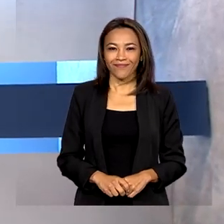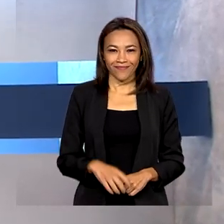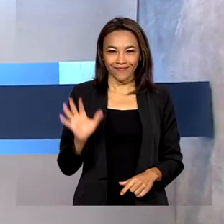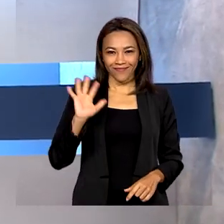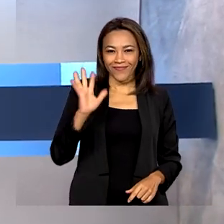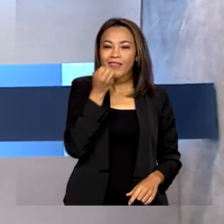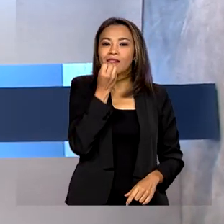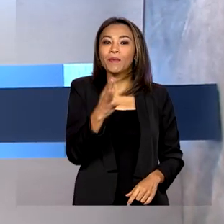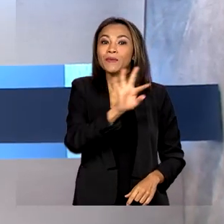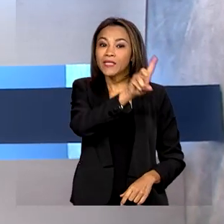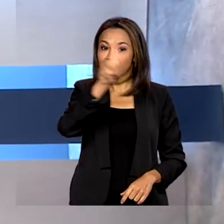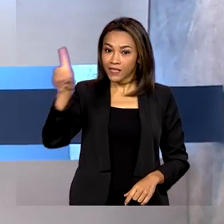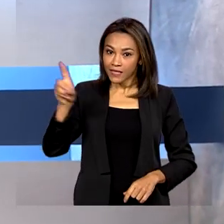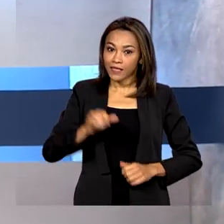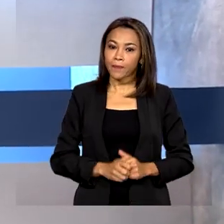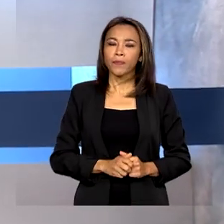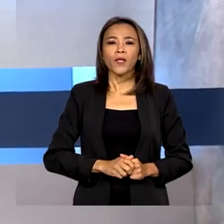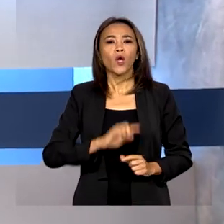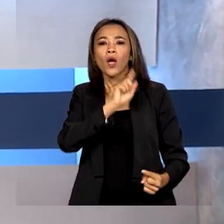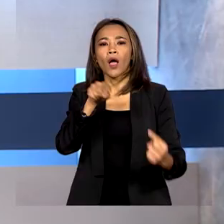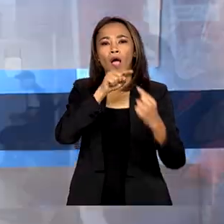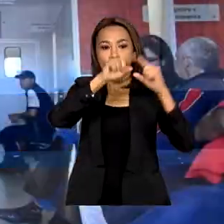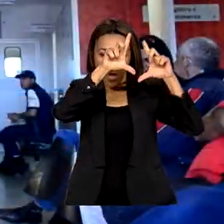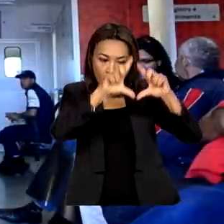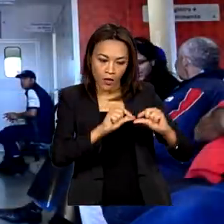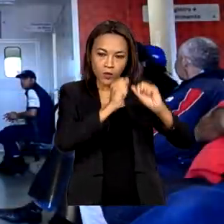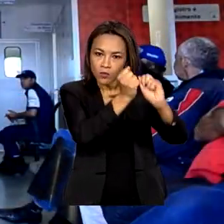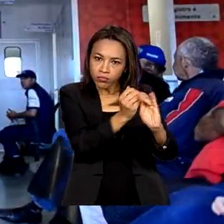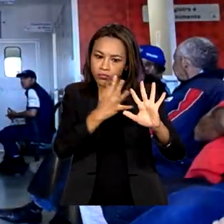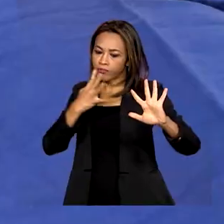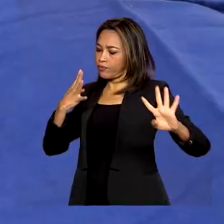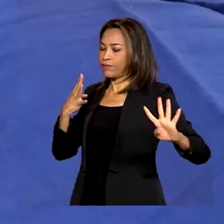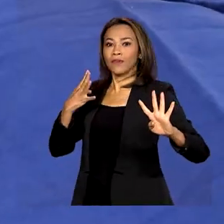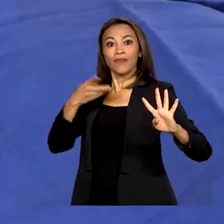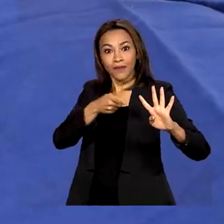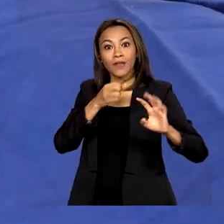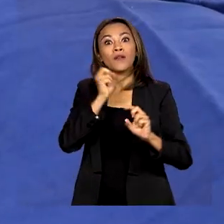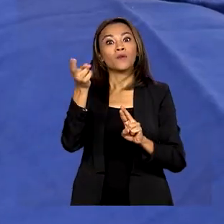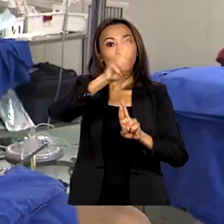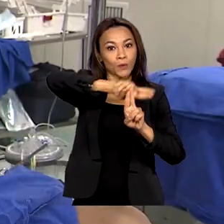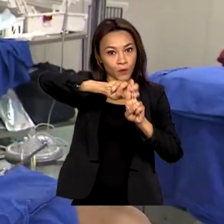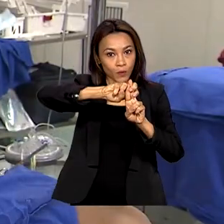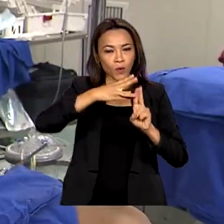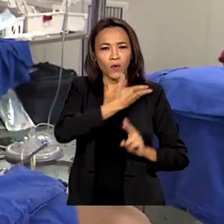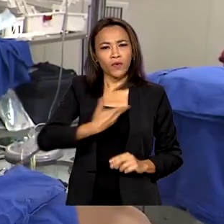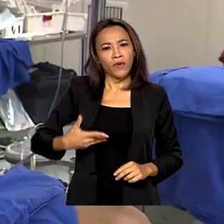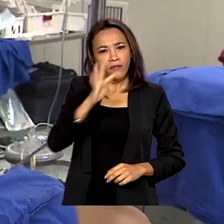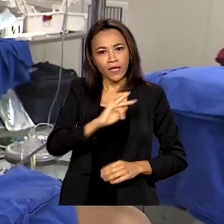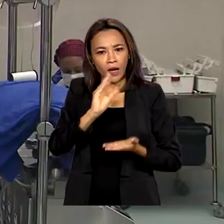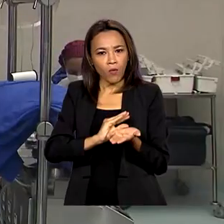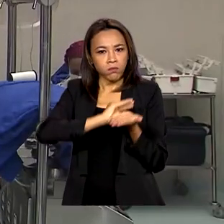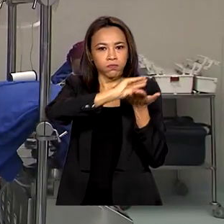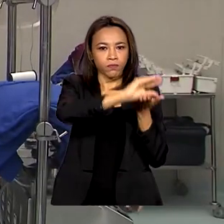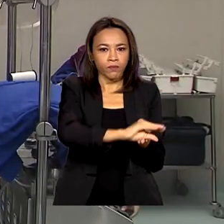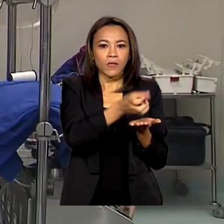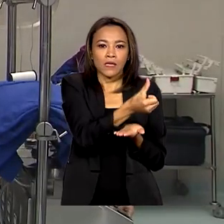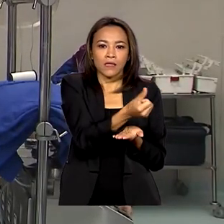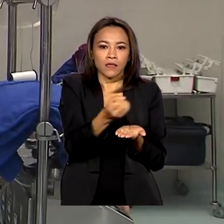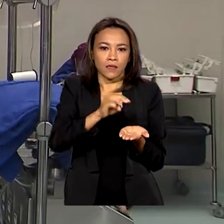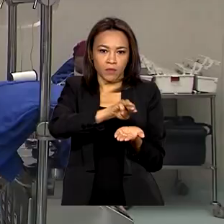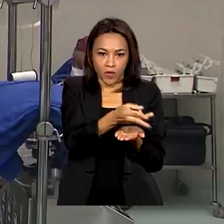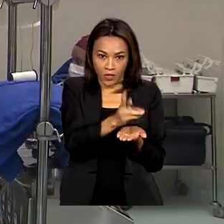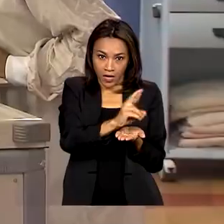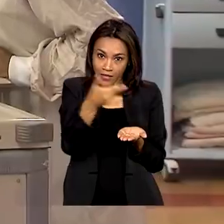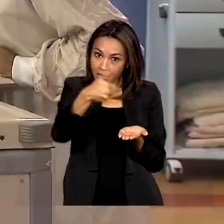Olá, bom dia! Para reduzir filas de cirurgias no SUS, o governo federal vai investir 600 milhões de reais.